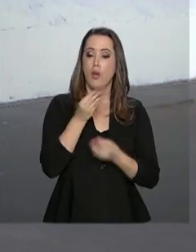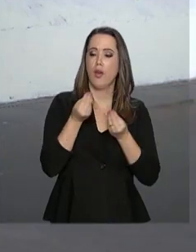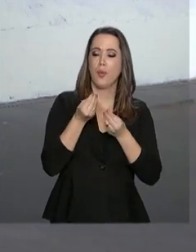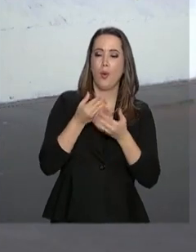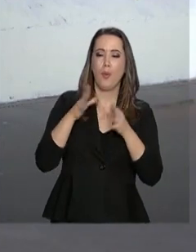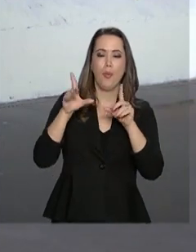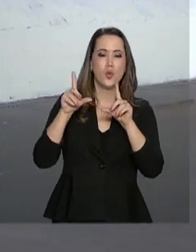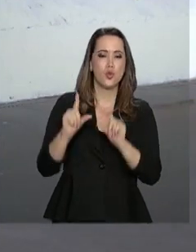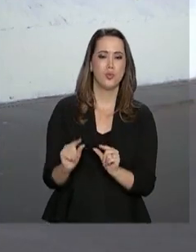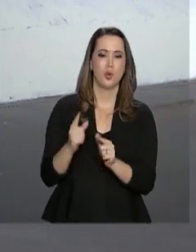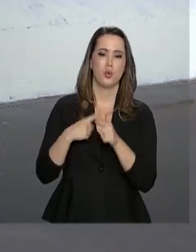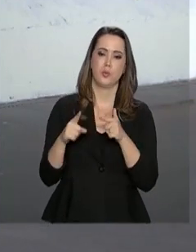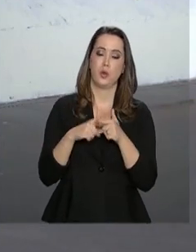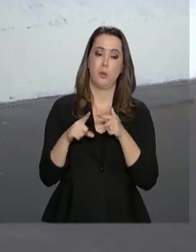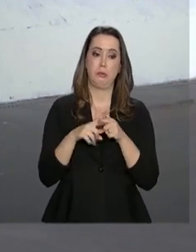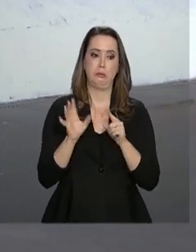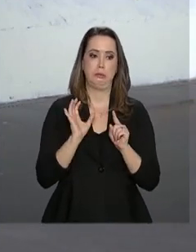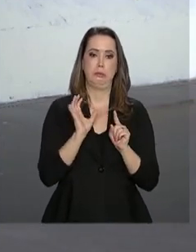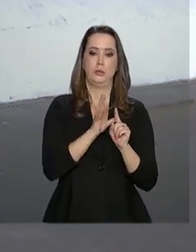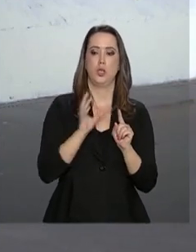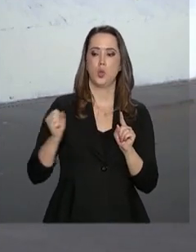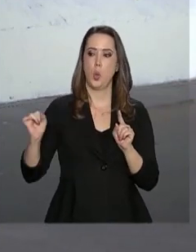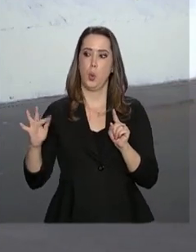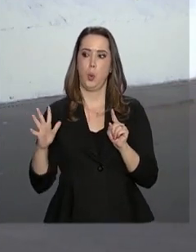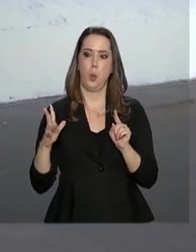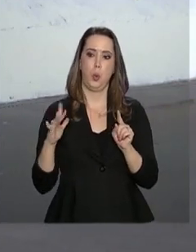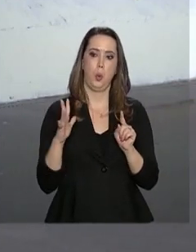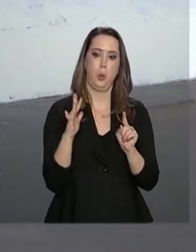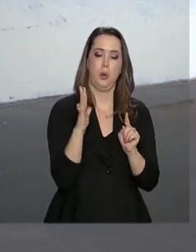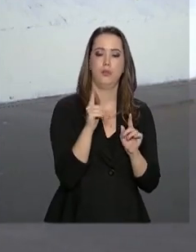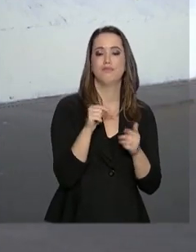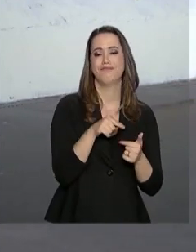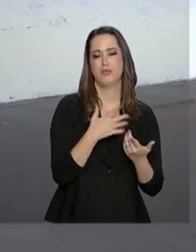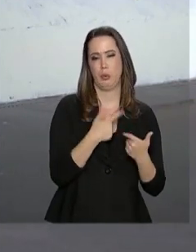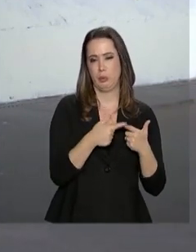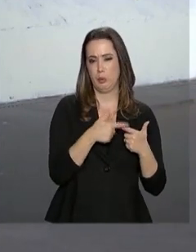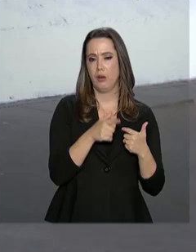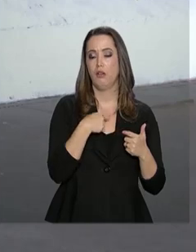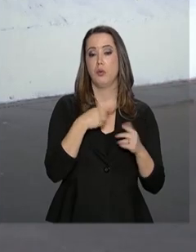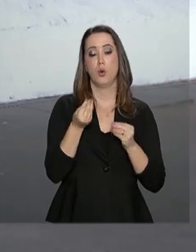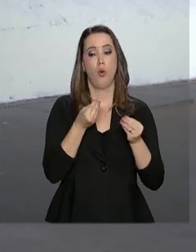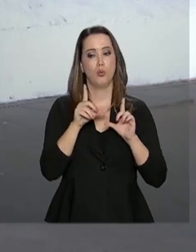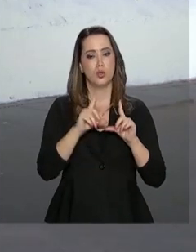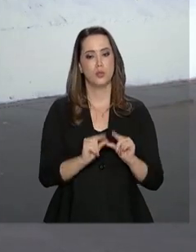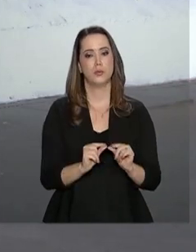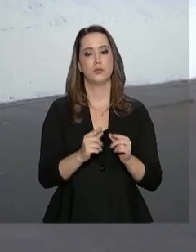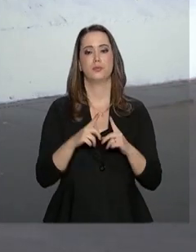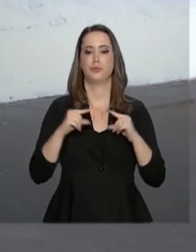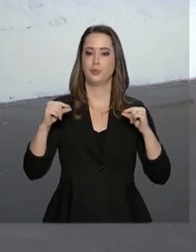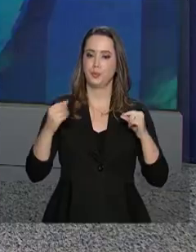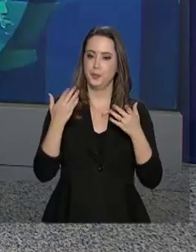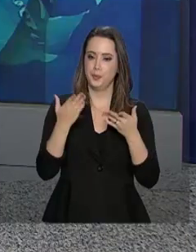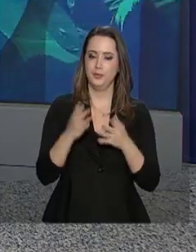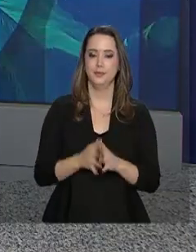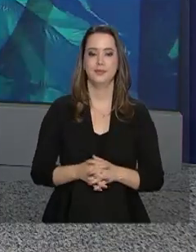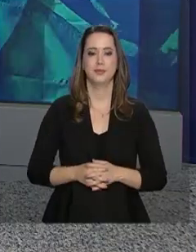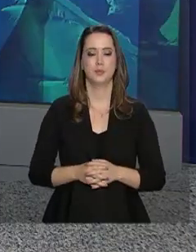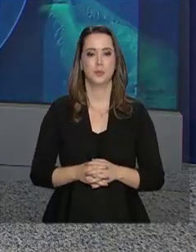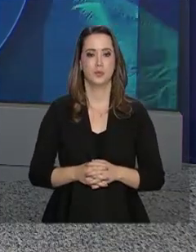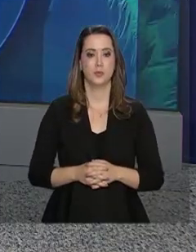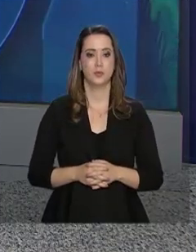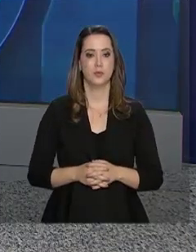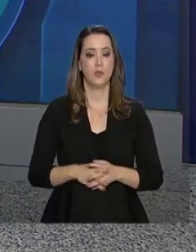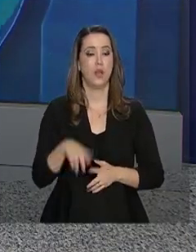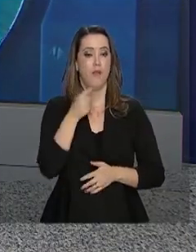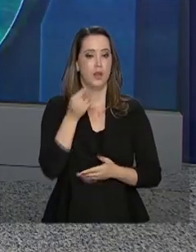para amenizar os impactos causados pela chegada dos venezuelanos no Estado. De Brasília, Márcia Fernandes. E